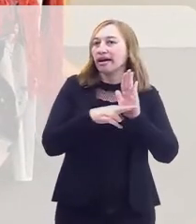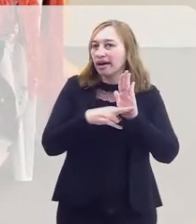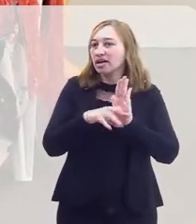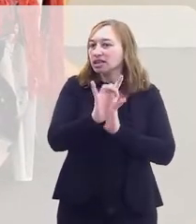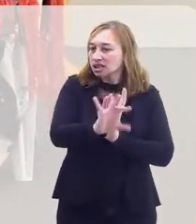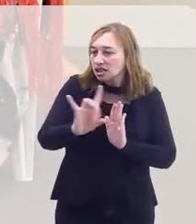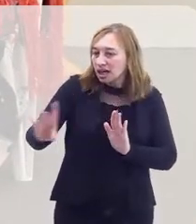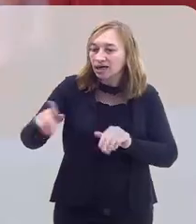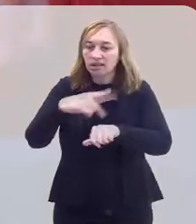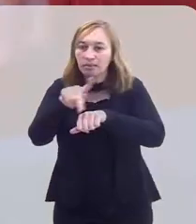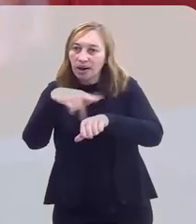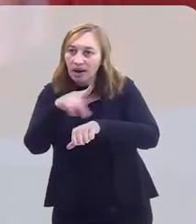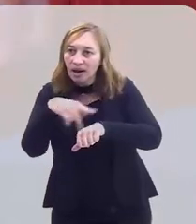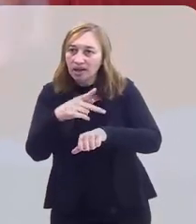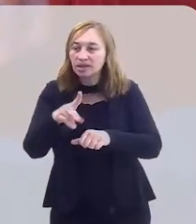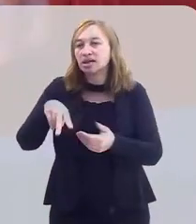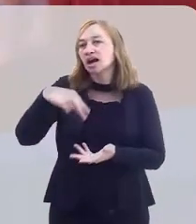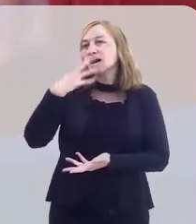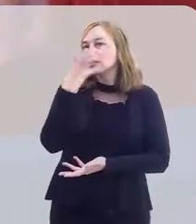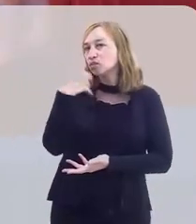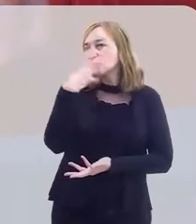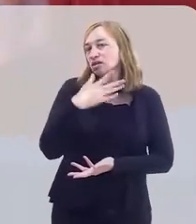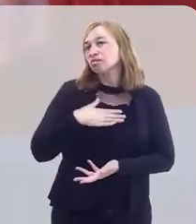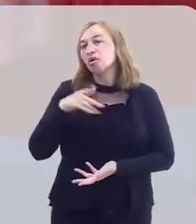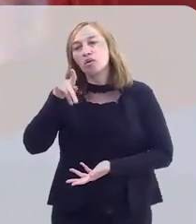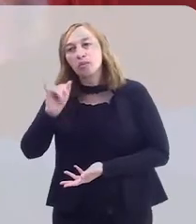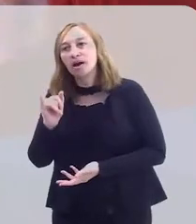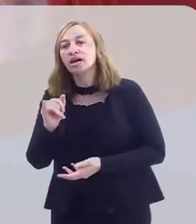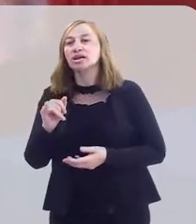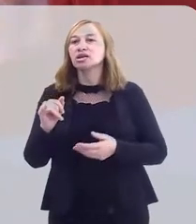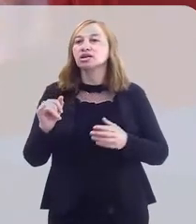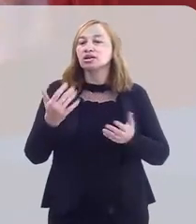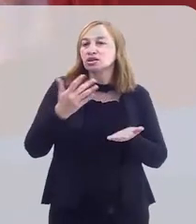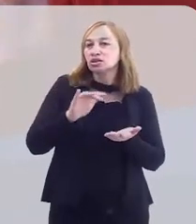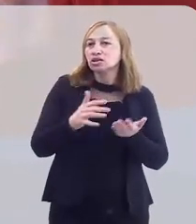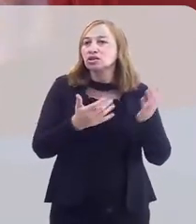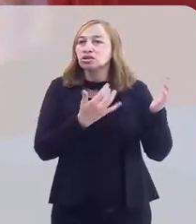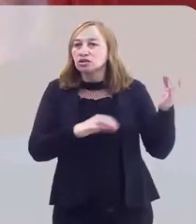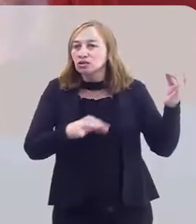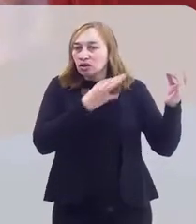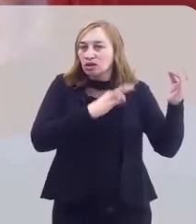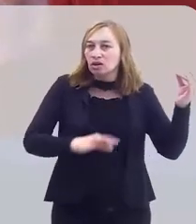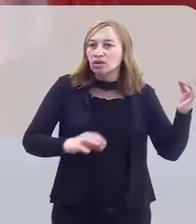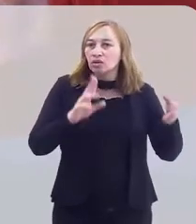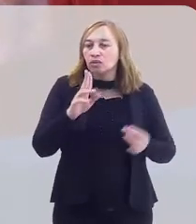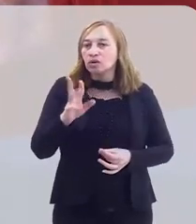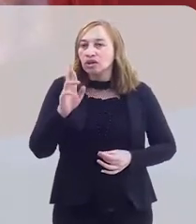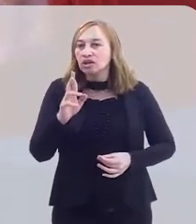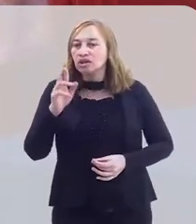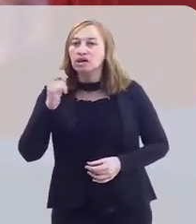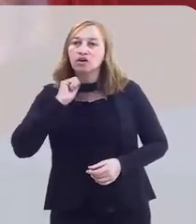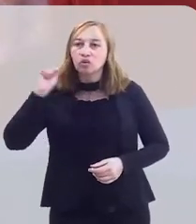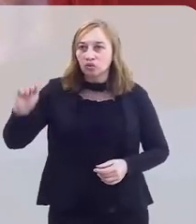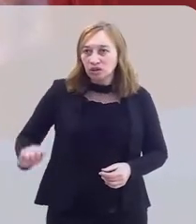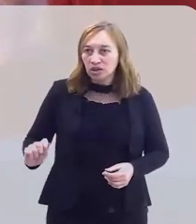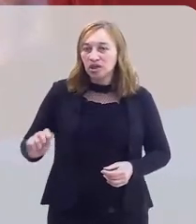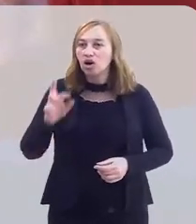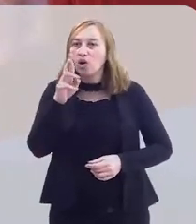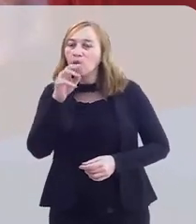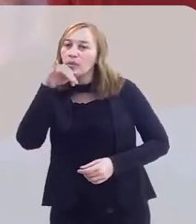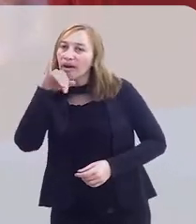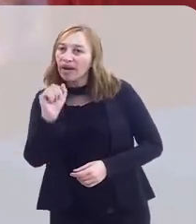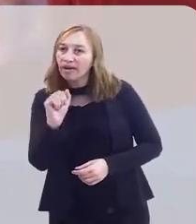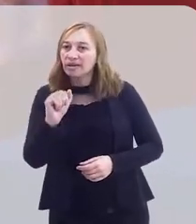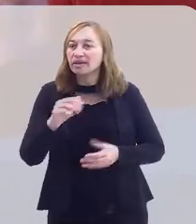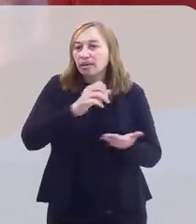regras de cada país, no caso, que é uma música que meu pai tocava, se era da Hungria, da Rússia, da Romênia. Então, ali,